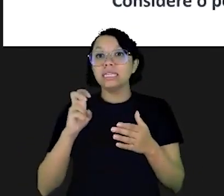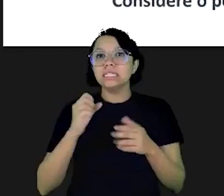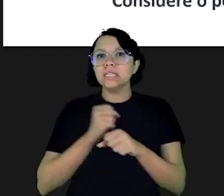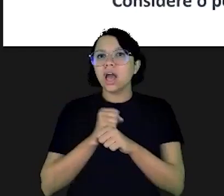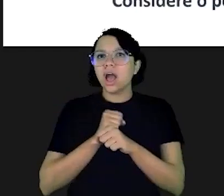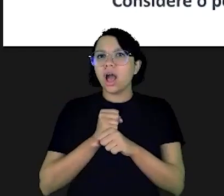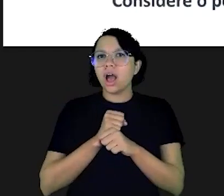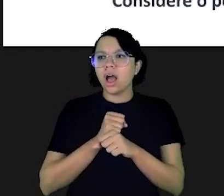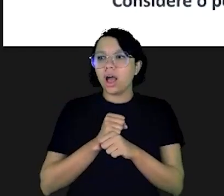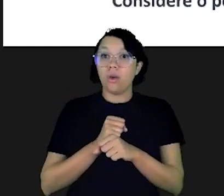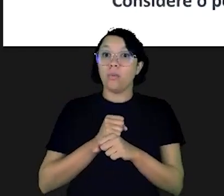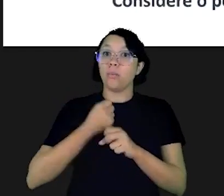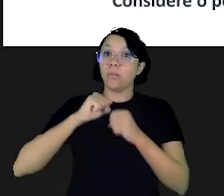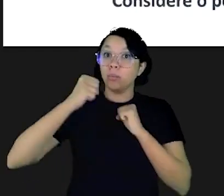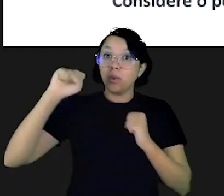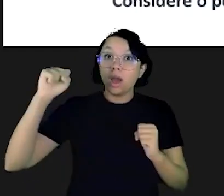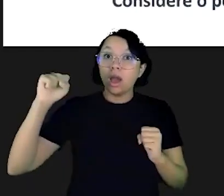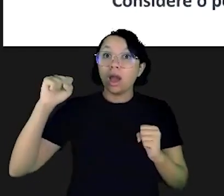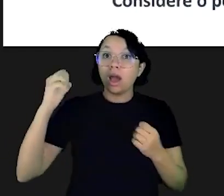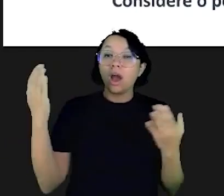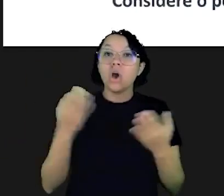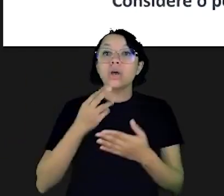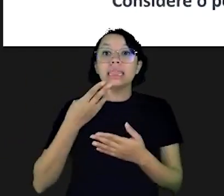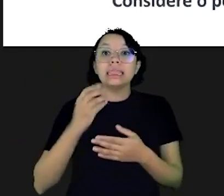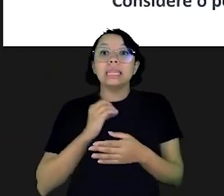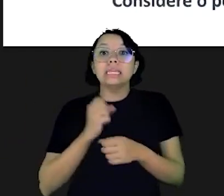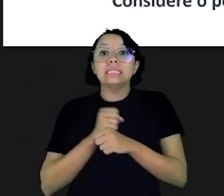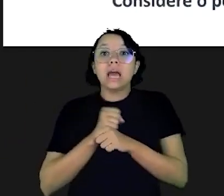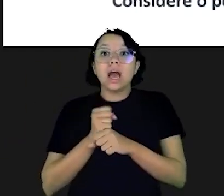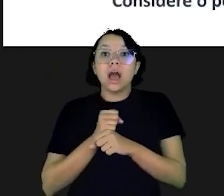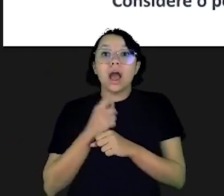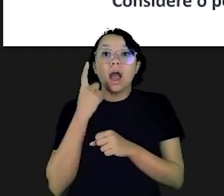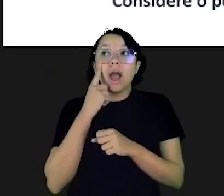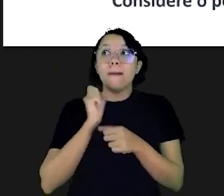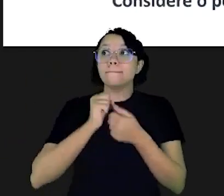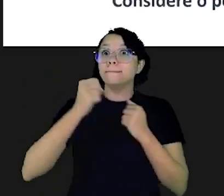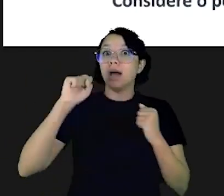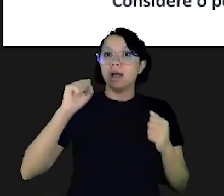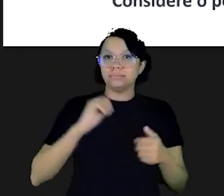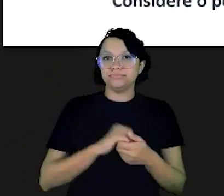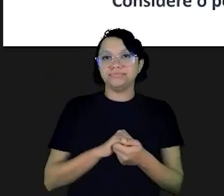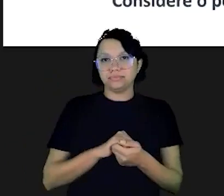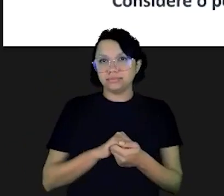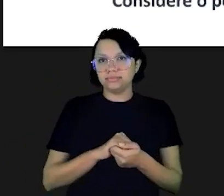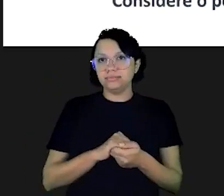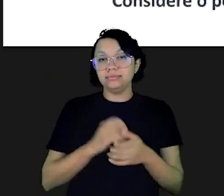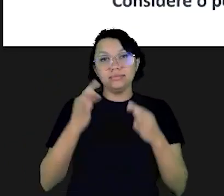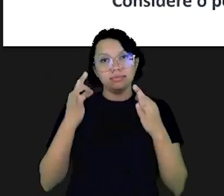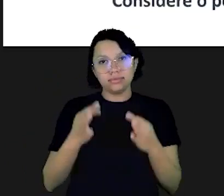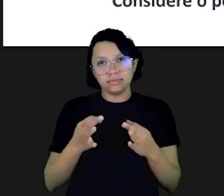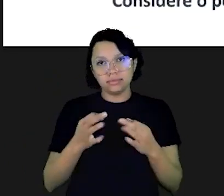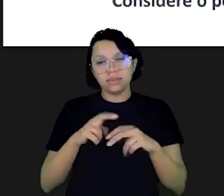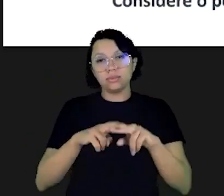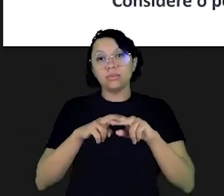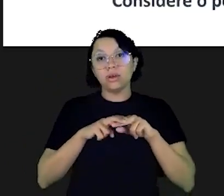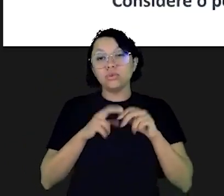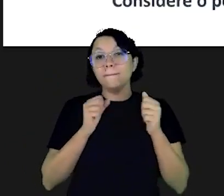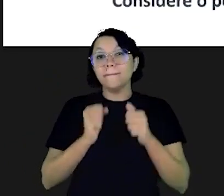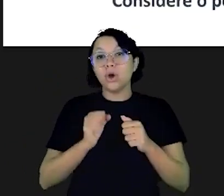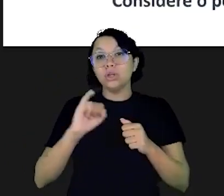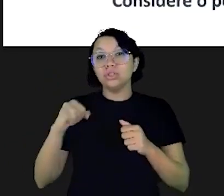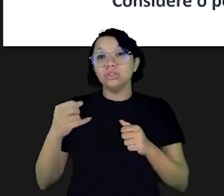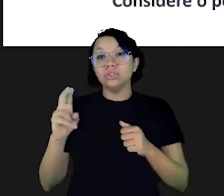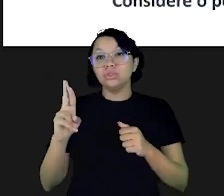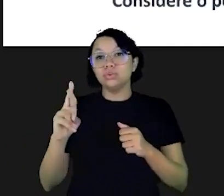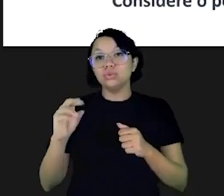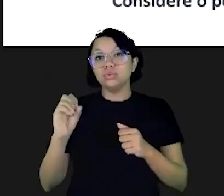veja agora por 15 anos opa há 15 anos o pulo foi maior veja agora 30 anos opa o pulo foi muito maior é